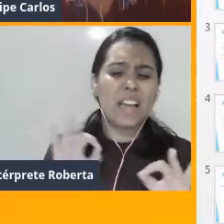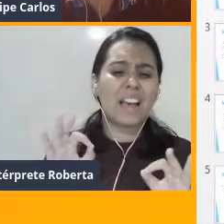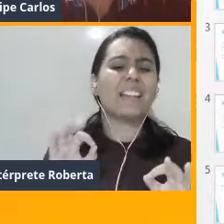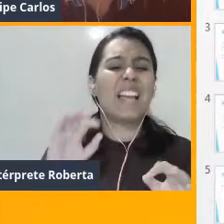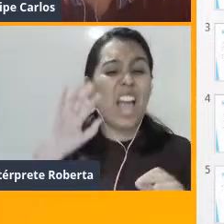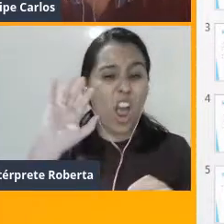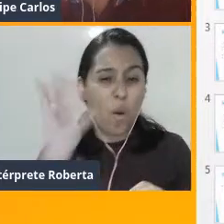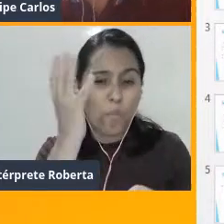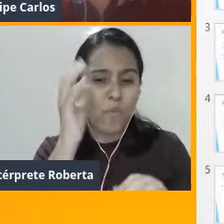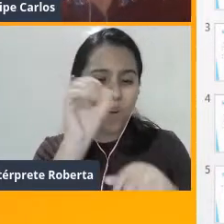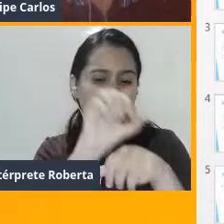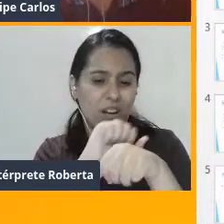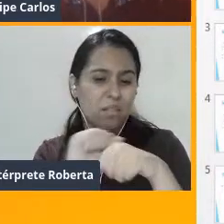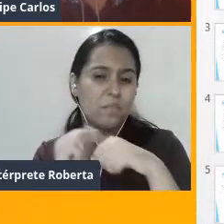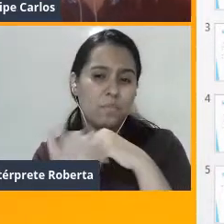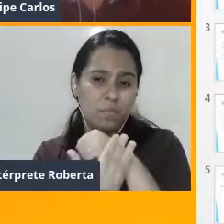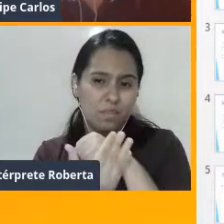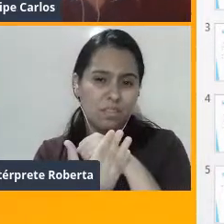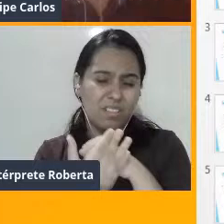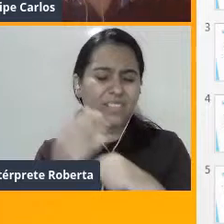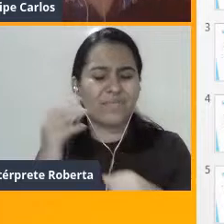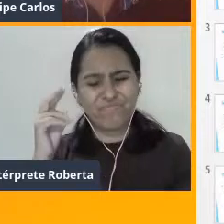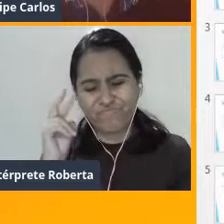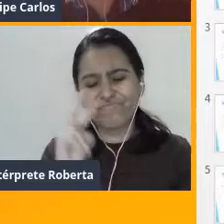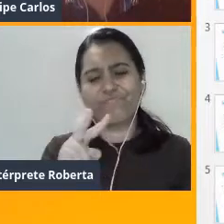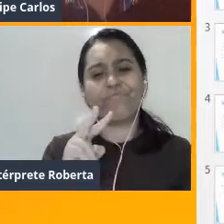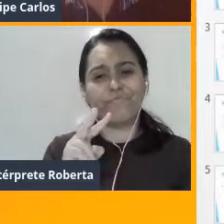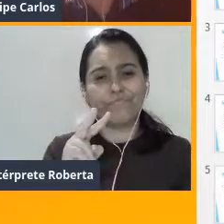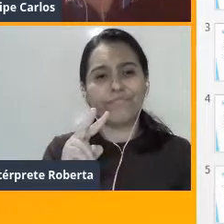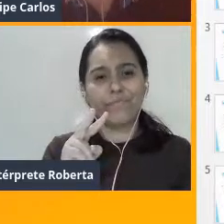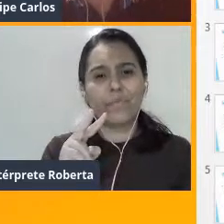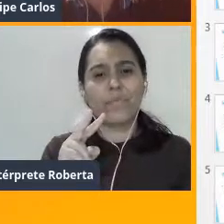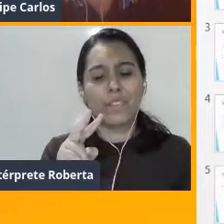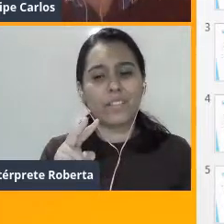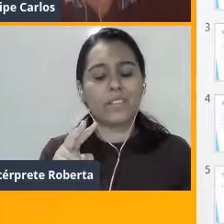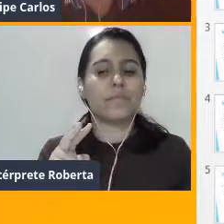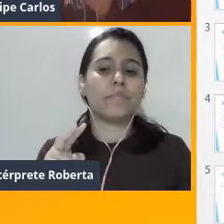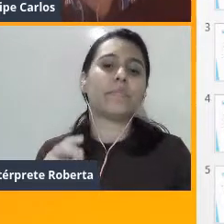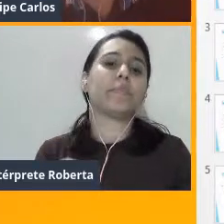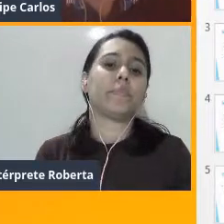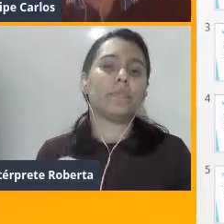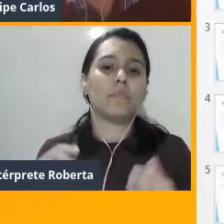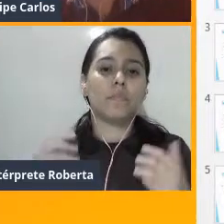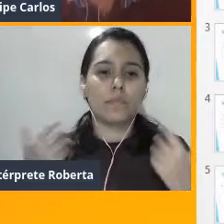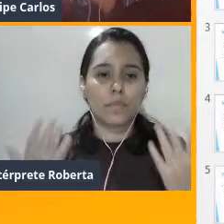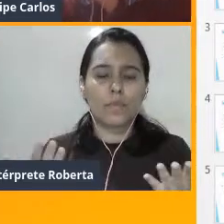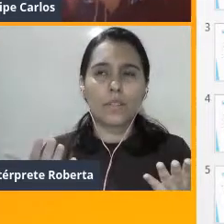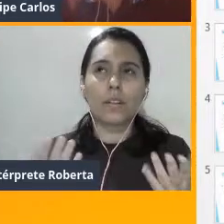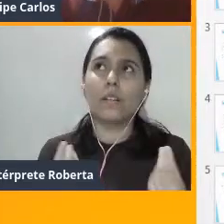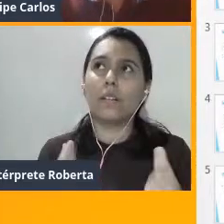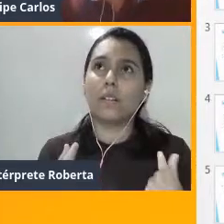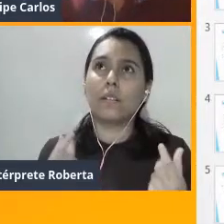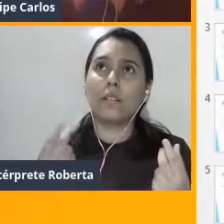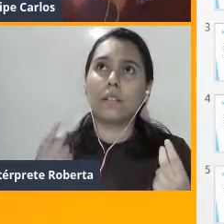perceber o quanto isso nos torna mais, como é que eu posso dizer,